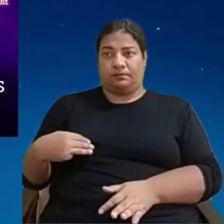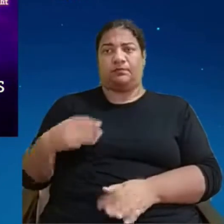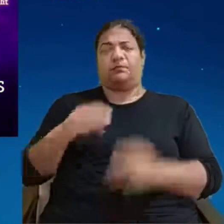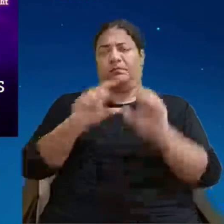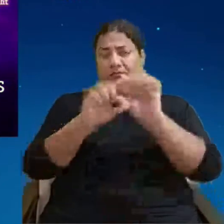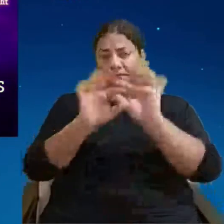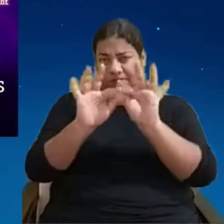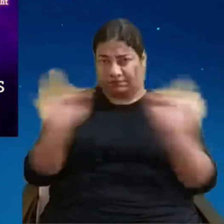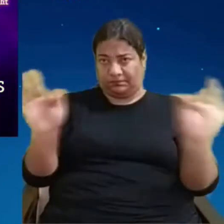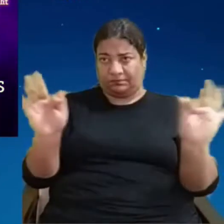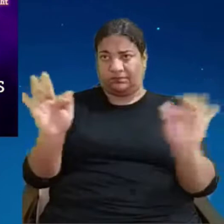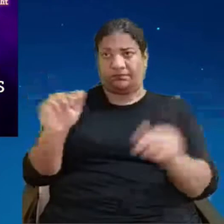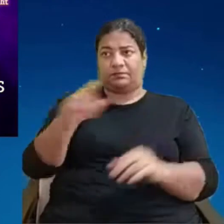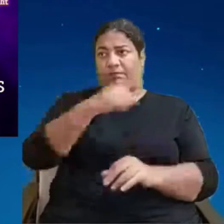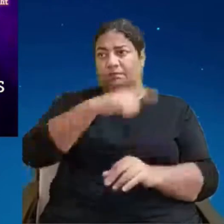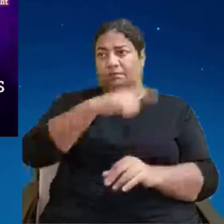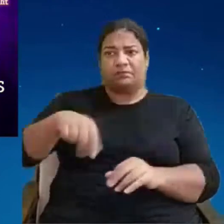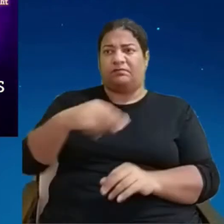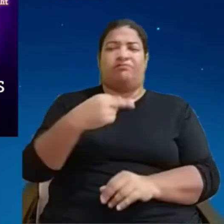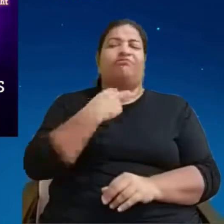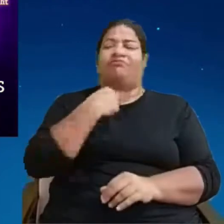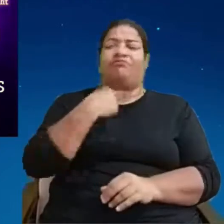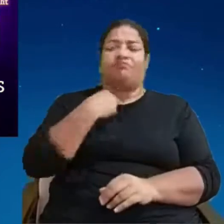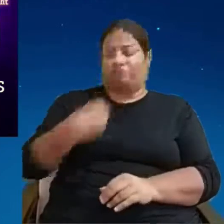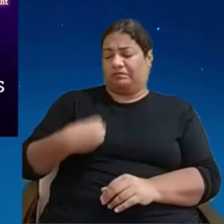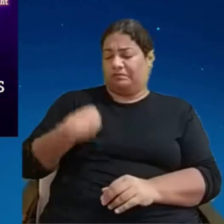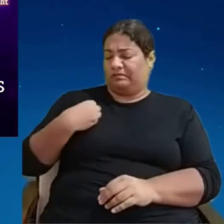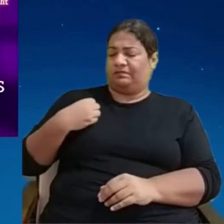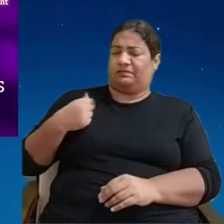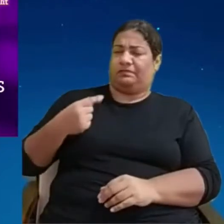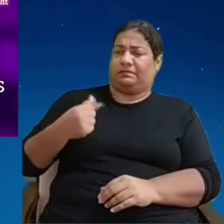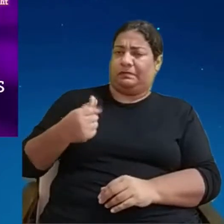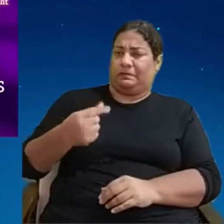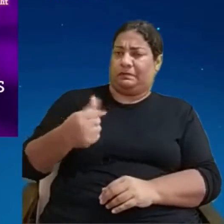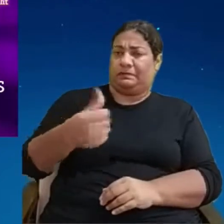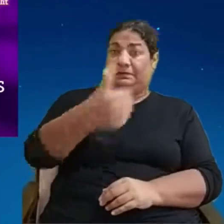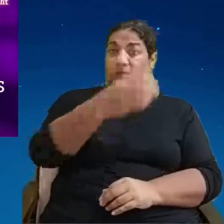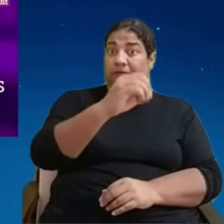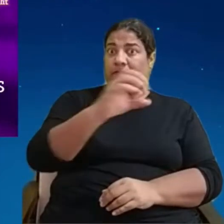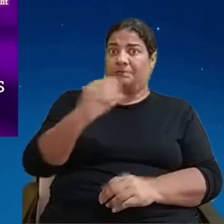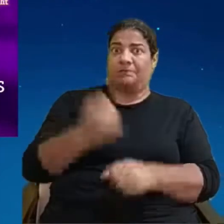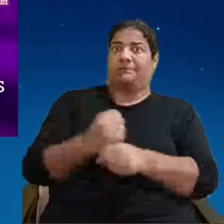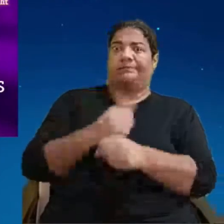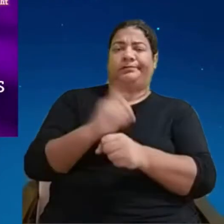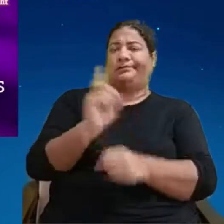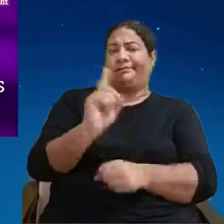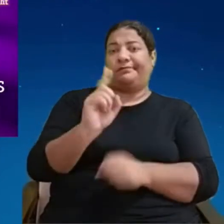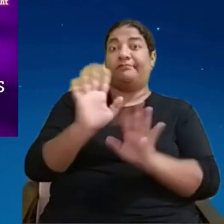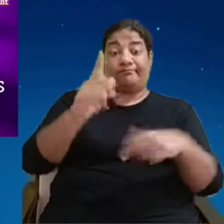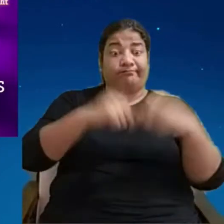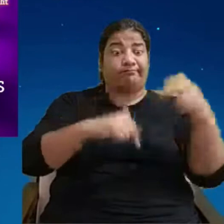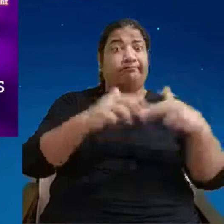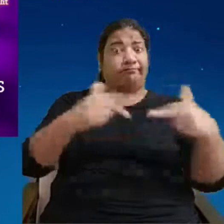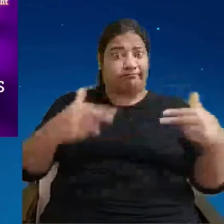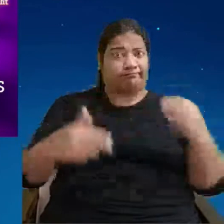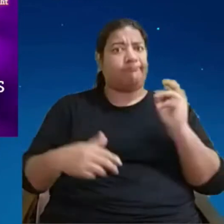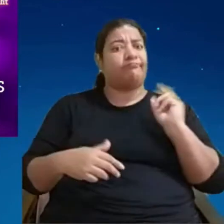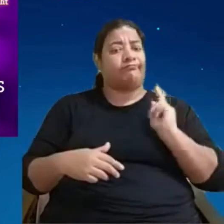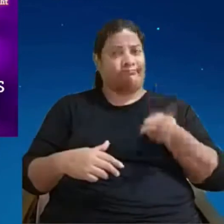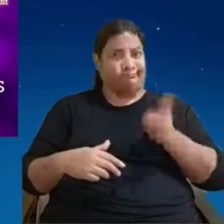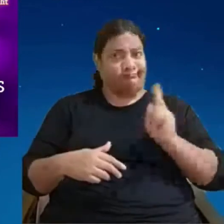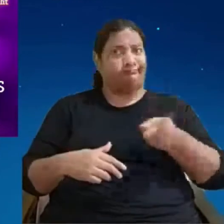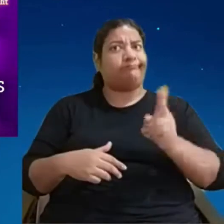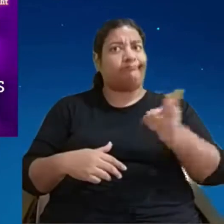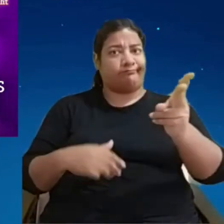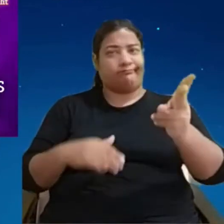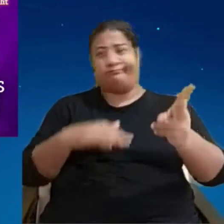centenas de anos mas os produtos de nossa criatividade podem deixar um legado depois de partirmos então essa